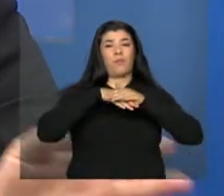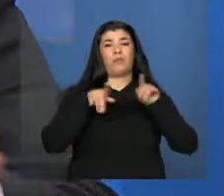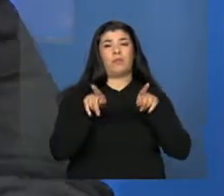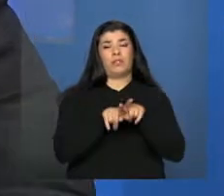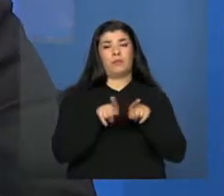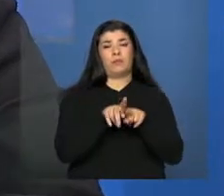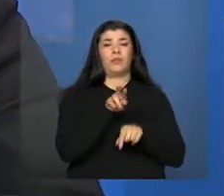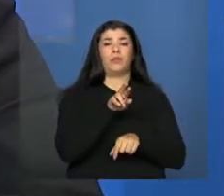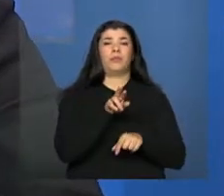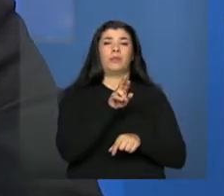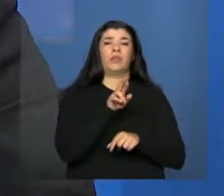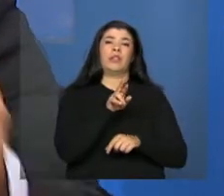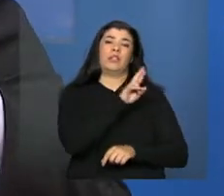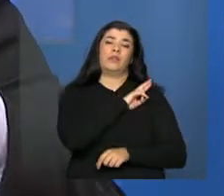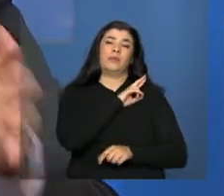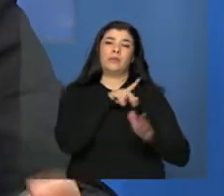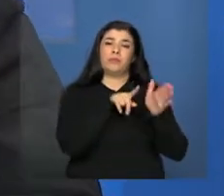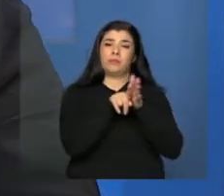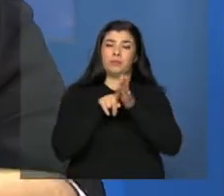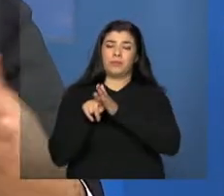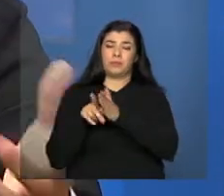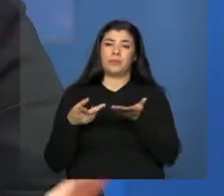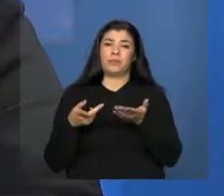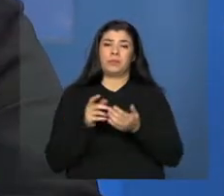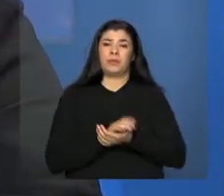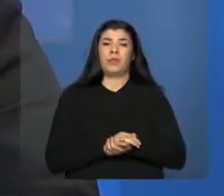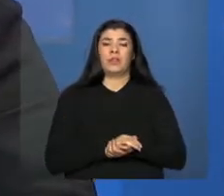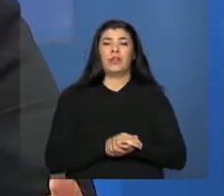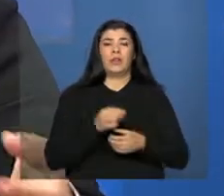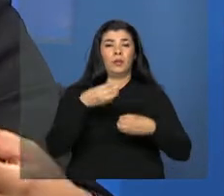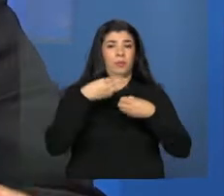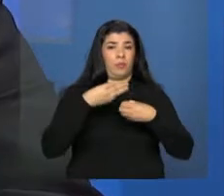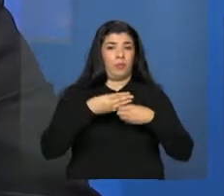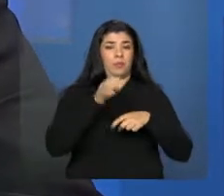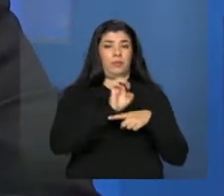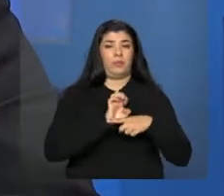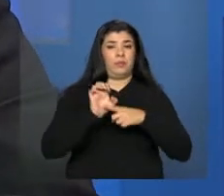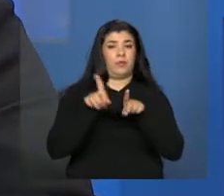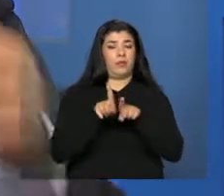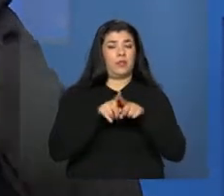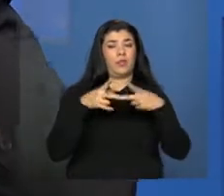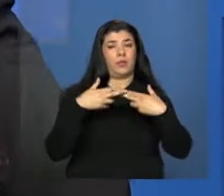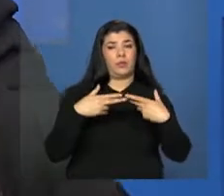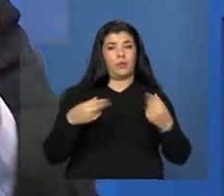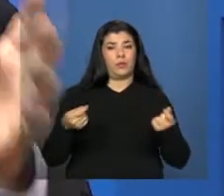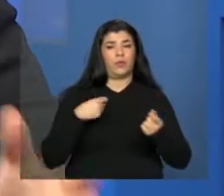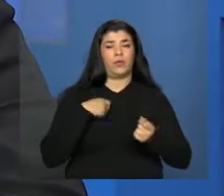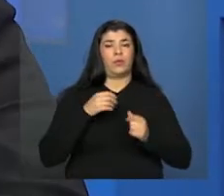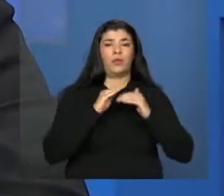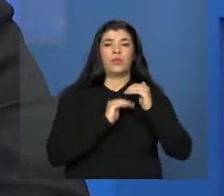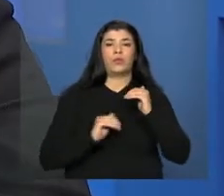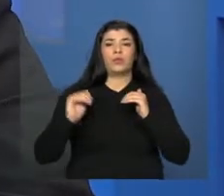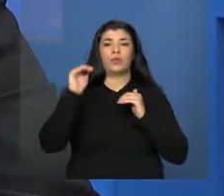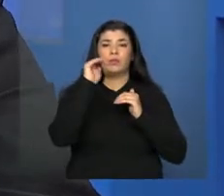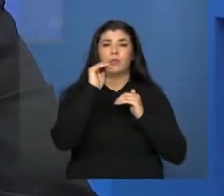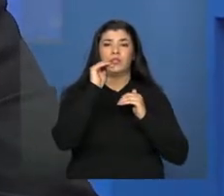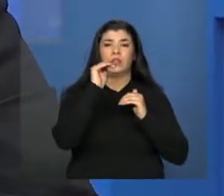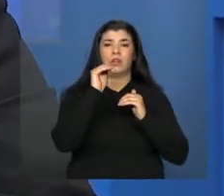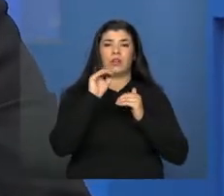Com essa autorização, o município ou o estado, eles têm condições de aumentar a receita corrente líquida